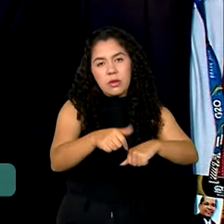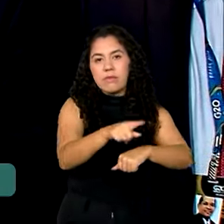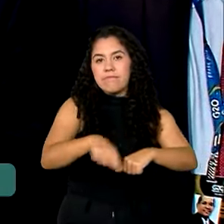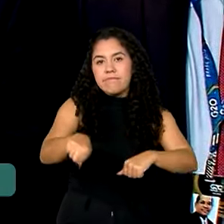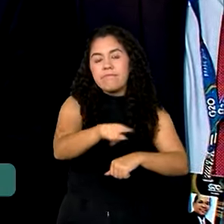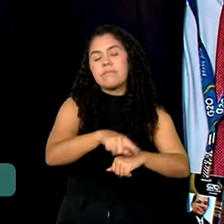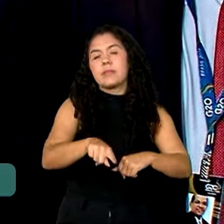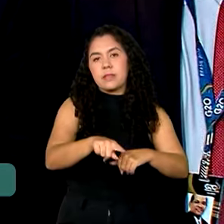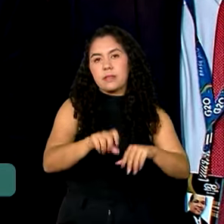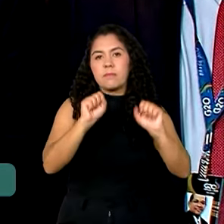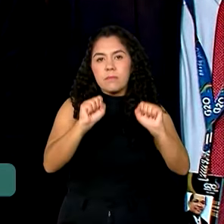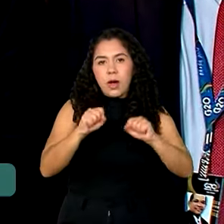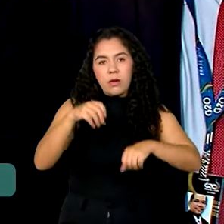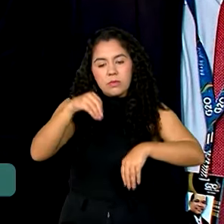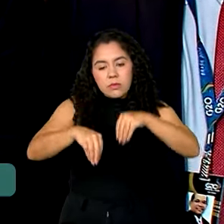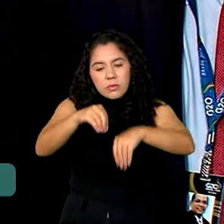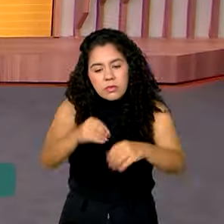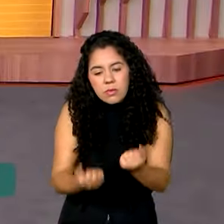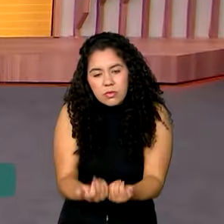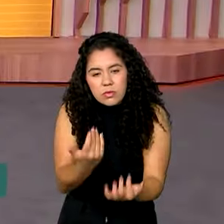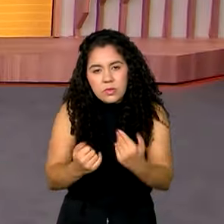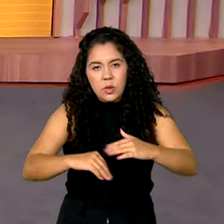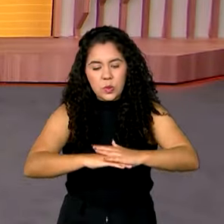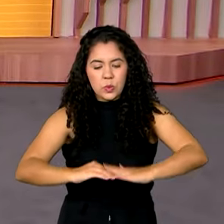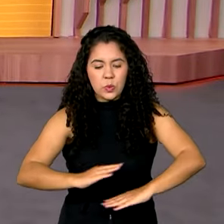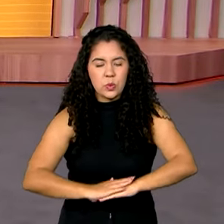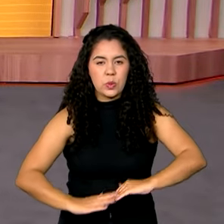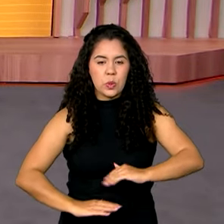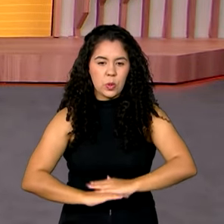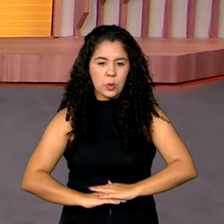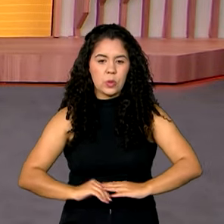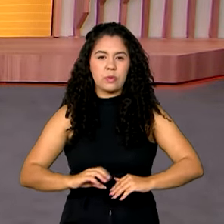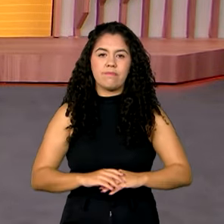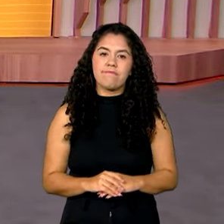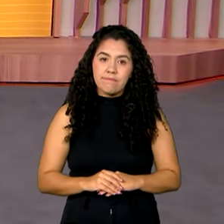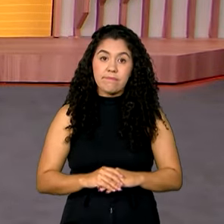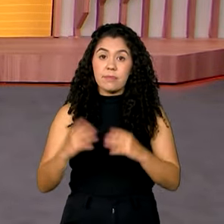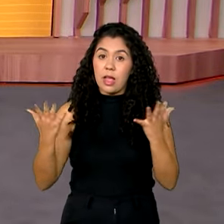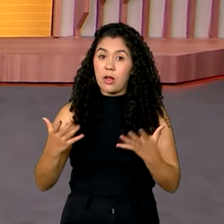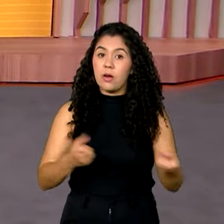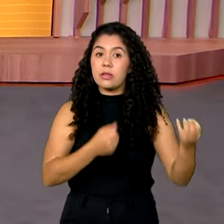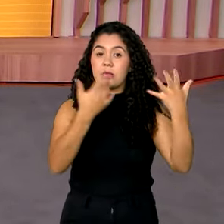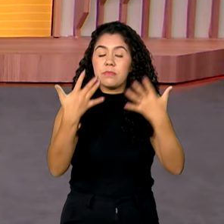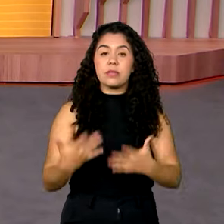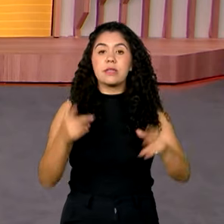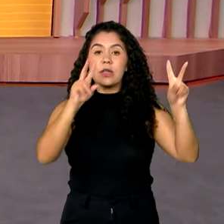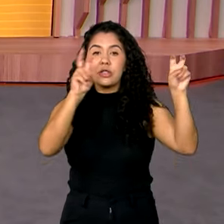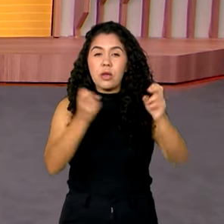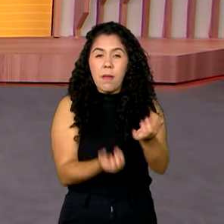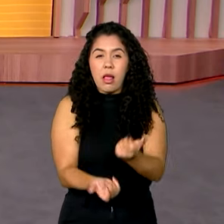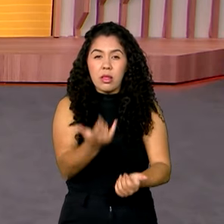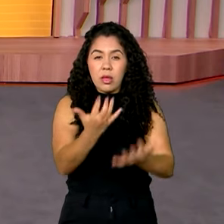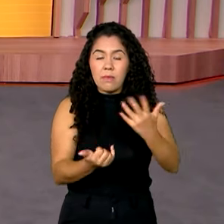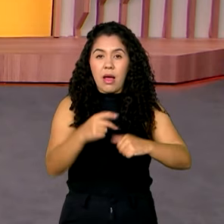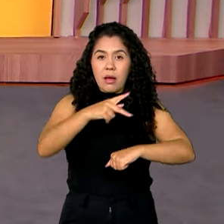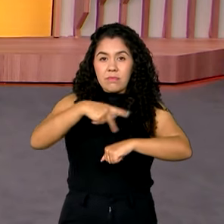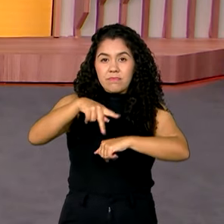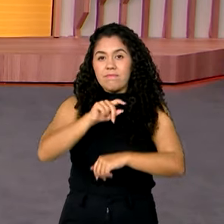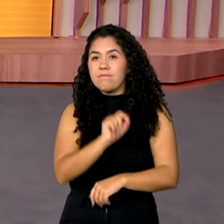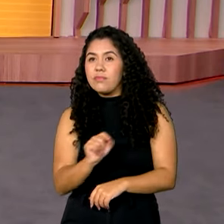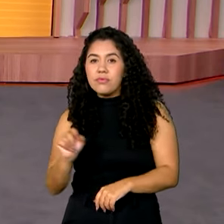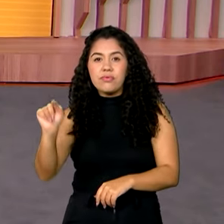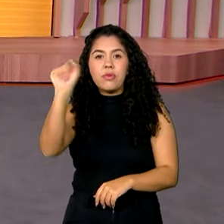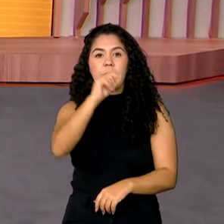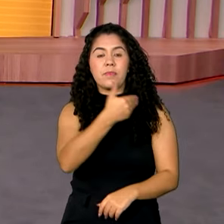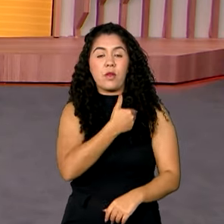possam fazer a recuperação desse solo. Vamos então falar agora sobre as queimadas no país. O governo federal abriu essa nova